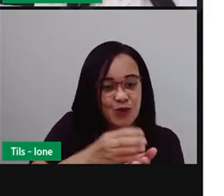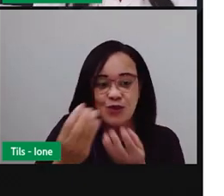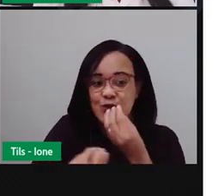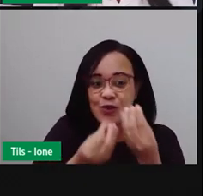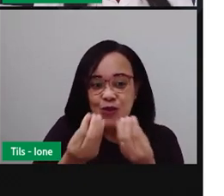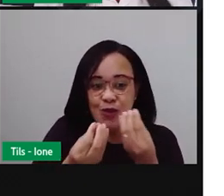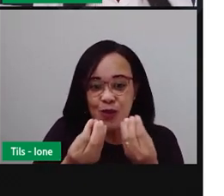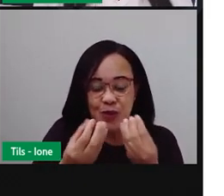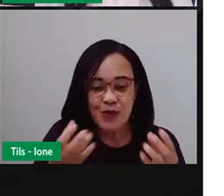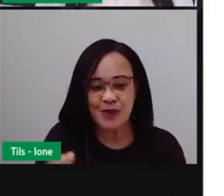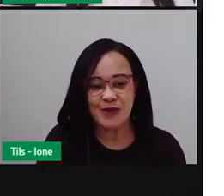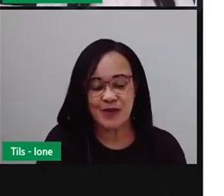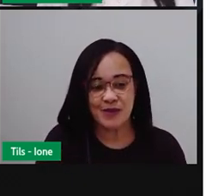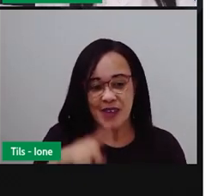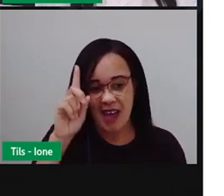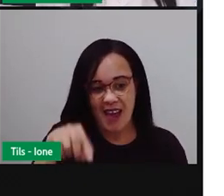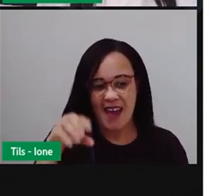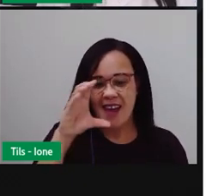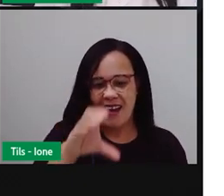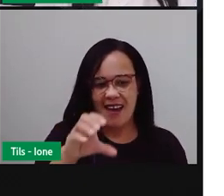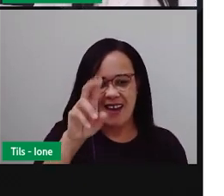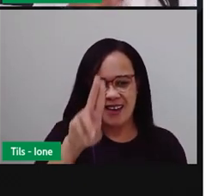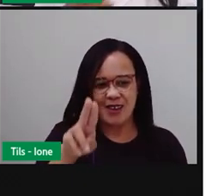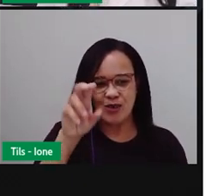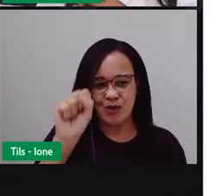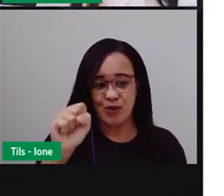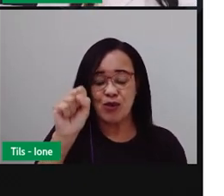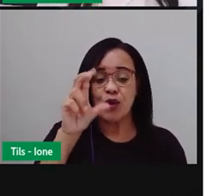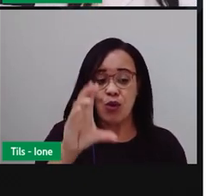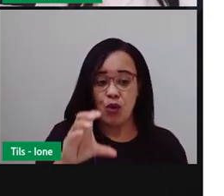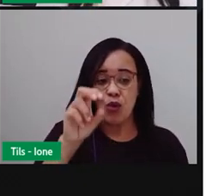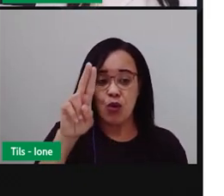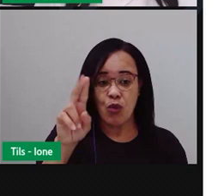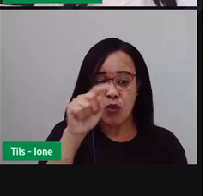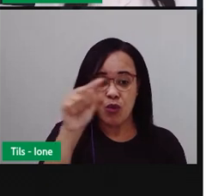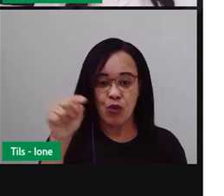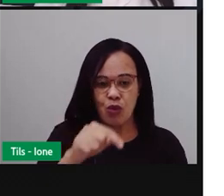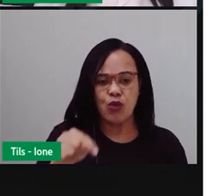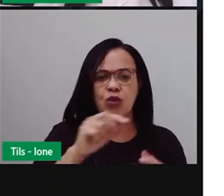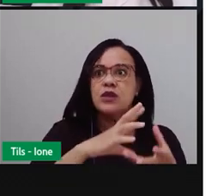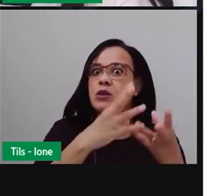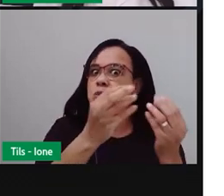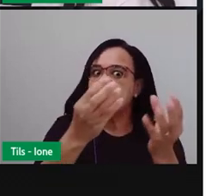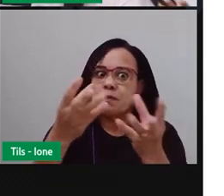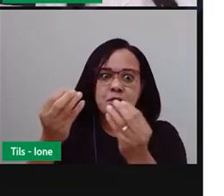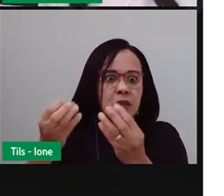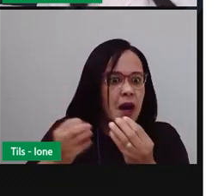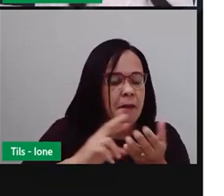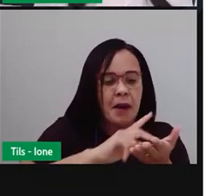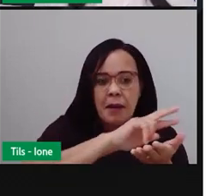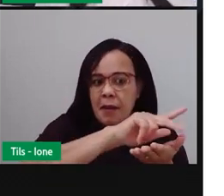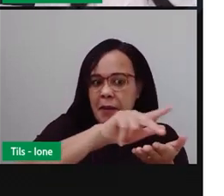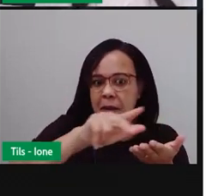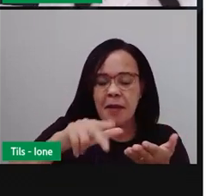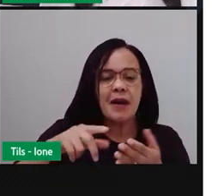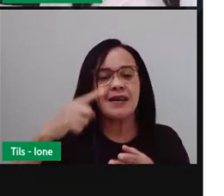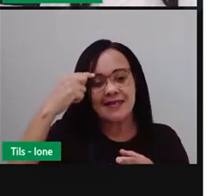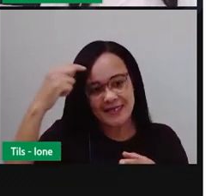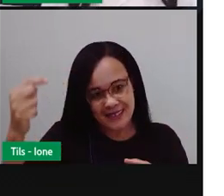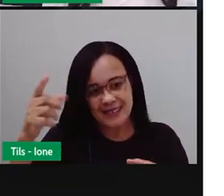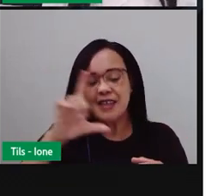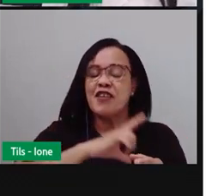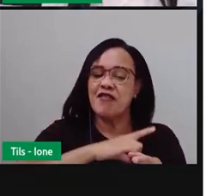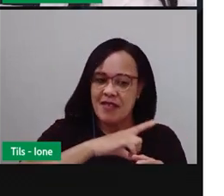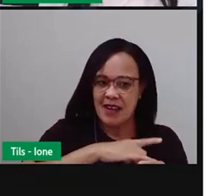O cuscuz, ele tem diversas variações. Tem cuscuz de tapioca,